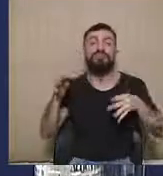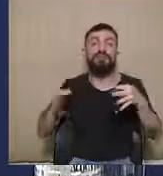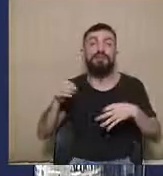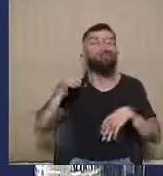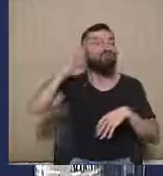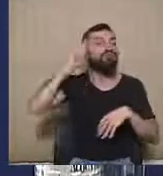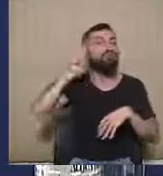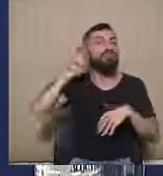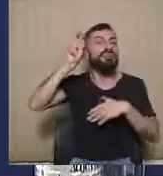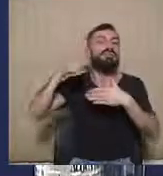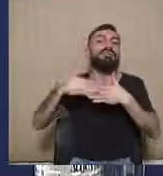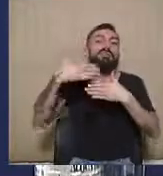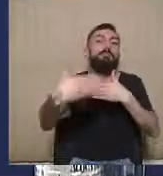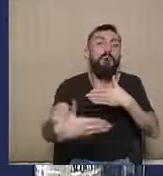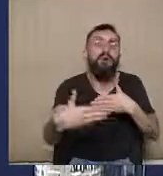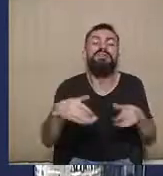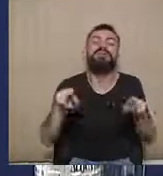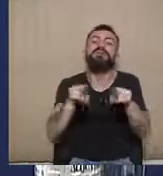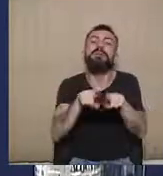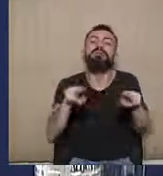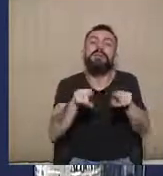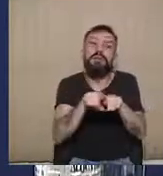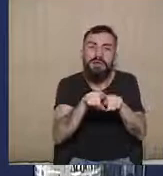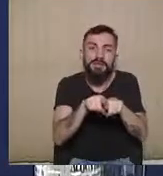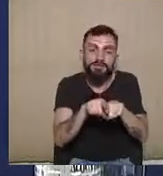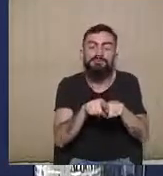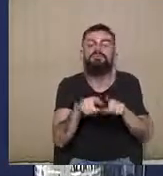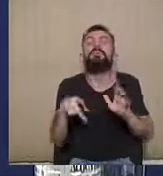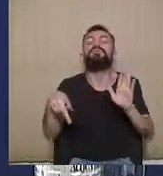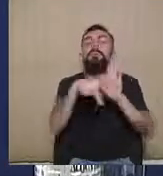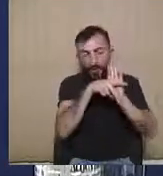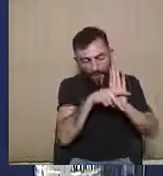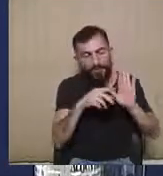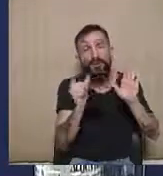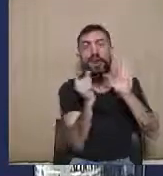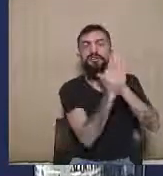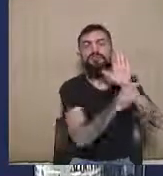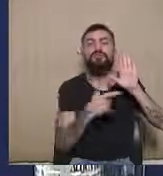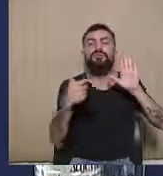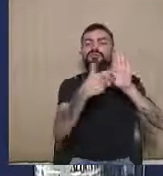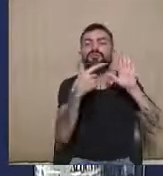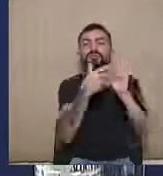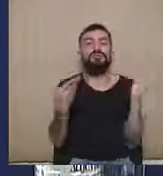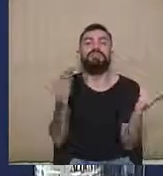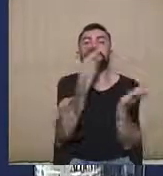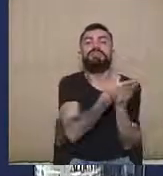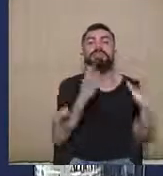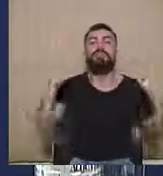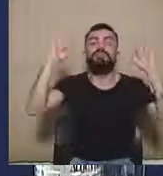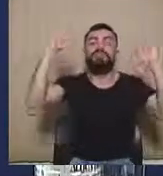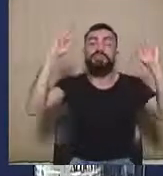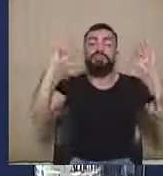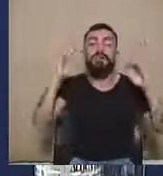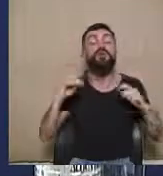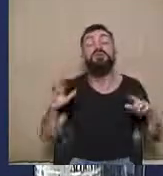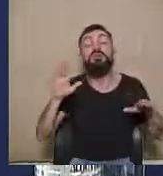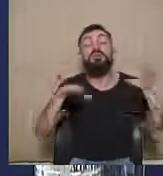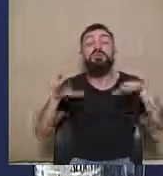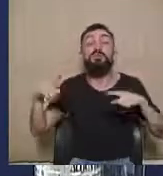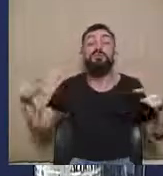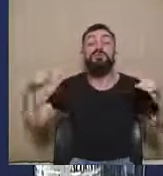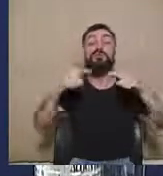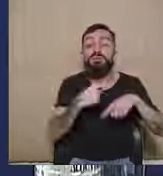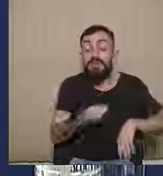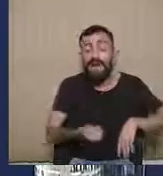diplomação, e também da representação especial do artigo 22, no que toca a aferição da doação